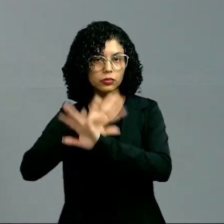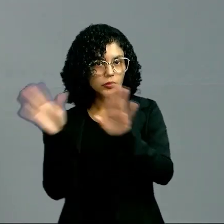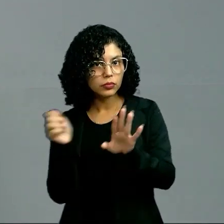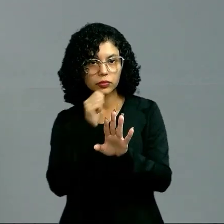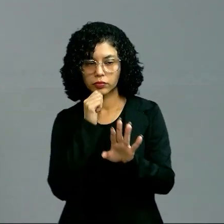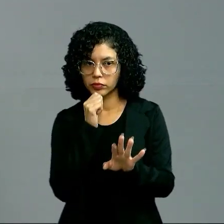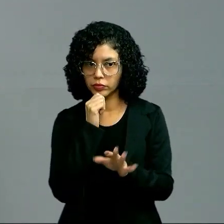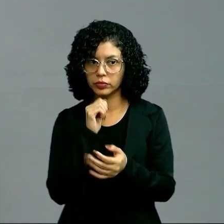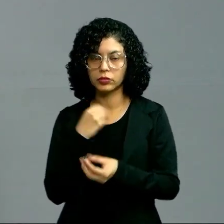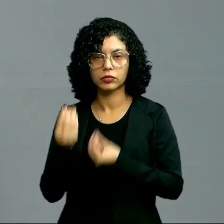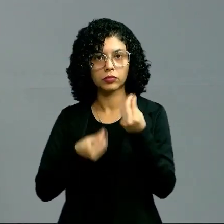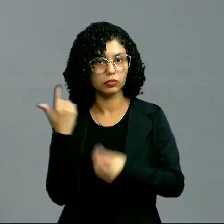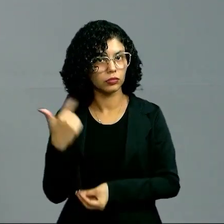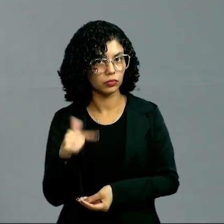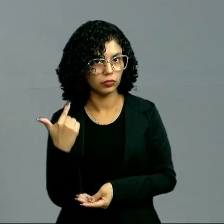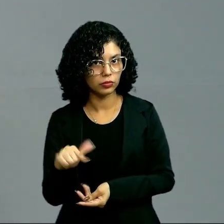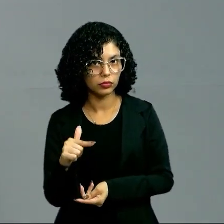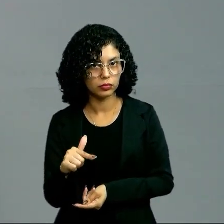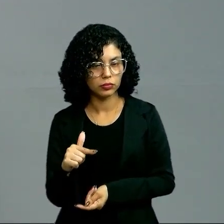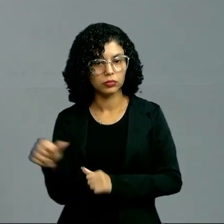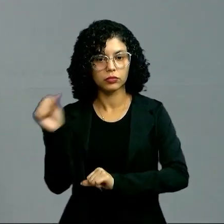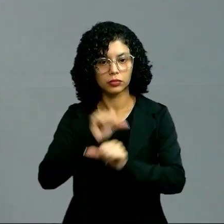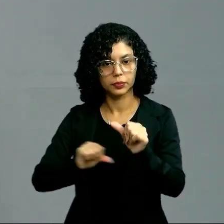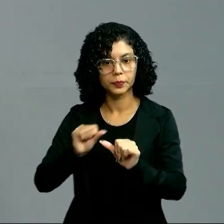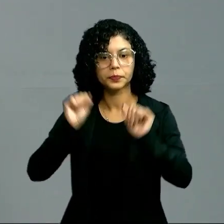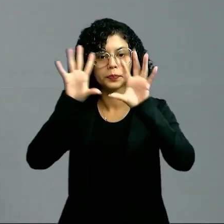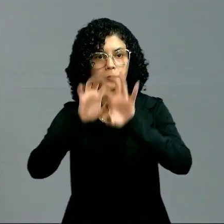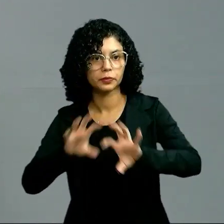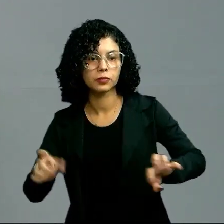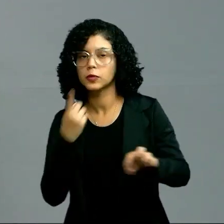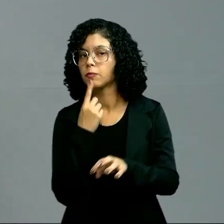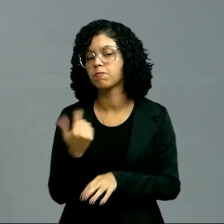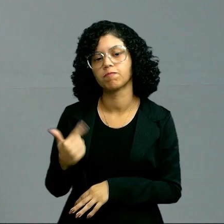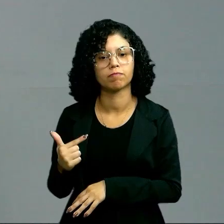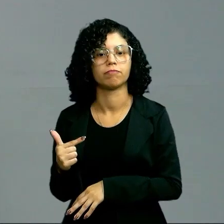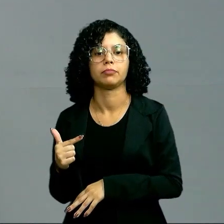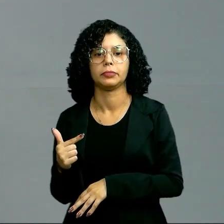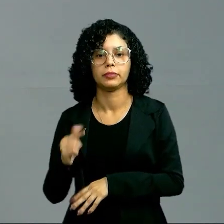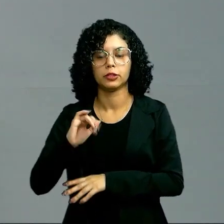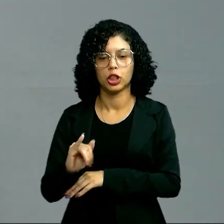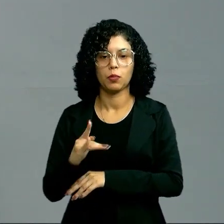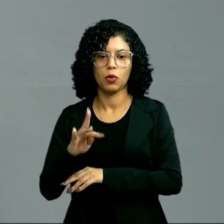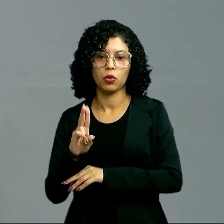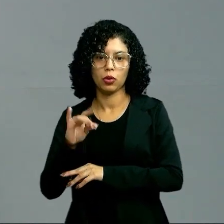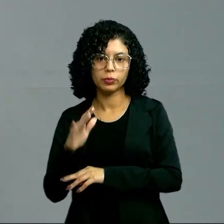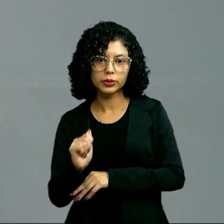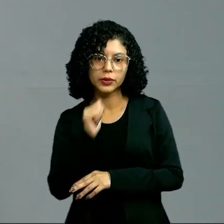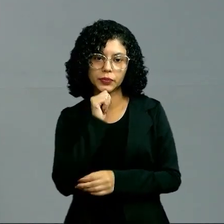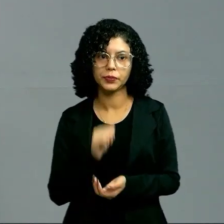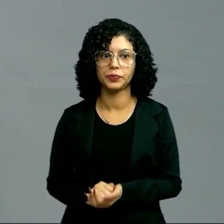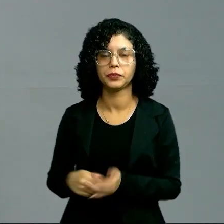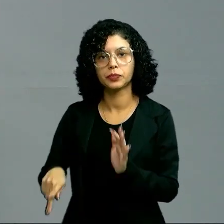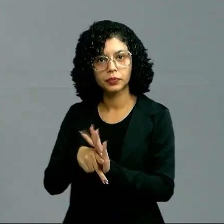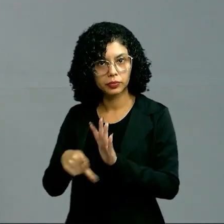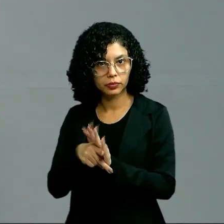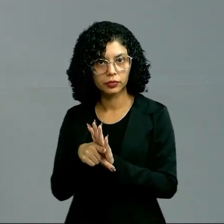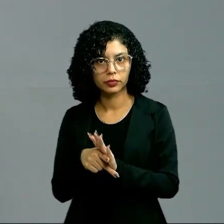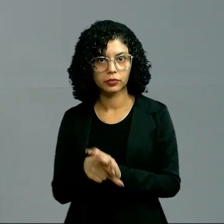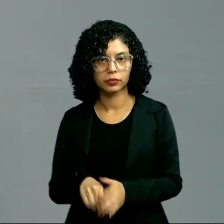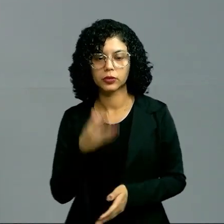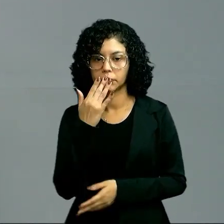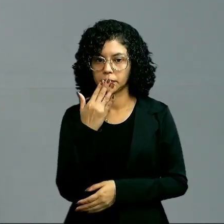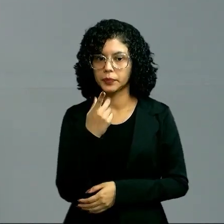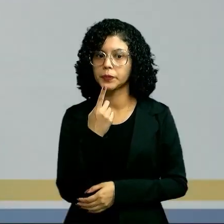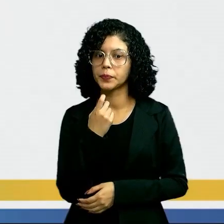Inclusive, como ele não tem, né? Essas trocas gasosas, ela disse, não tem sangue. Ele não tem a hemoglobina. Que é o pigmento que dá da